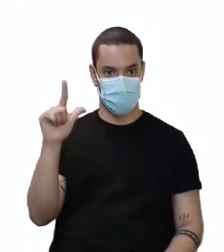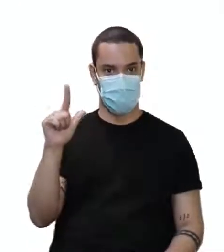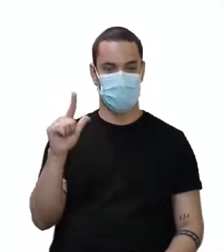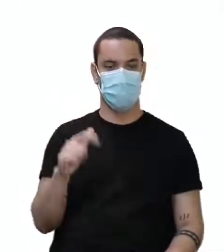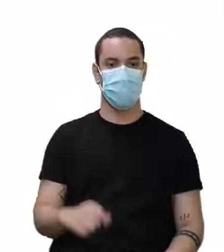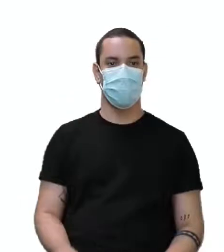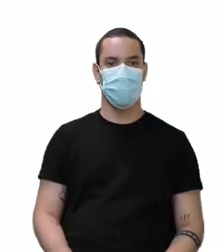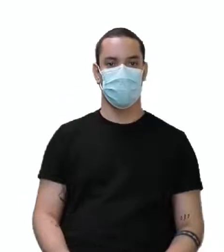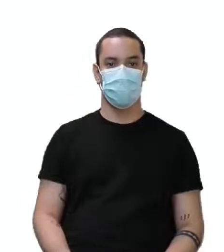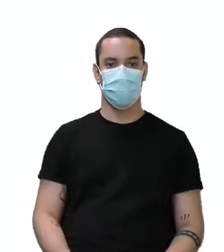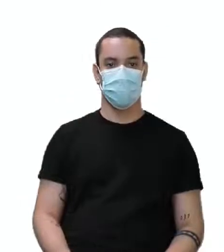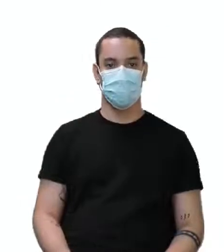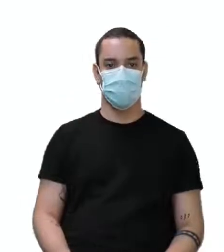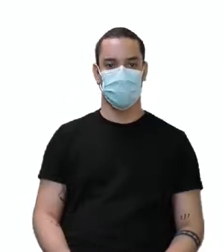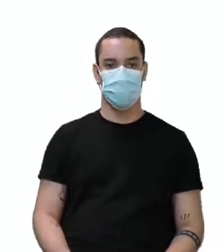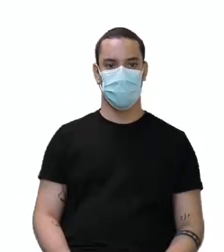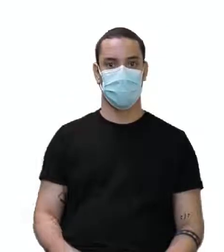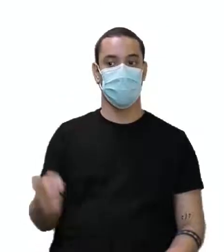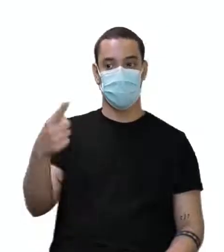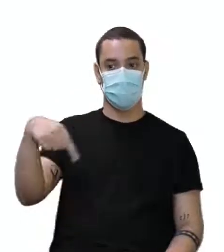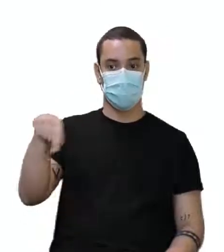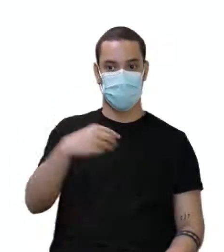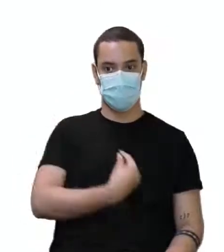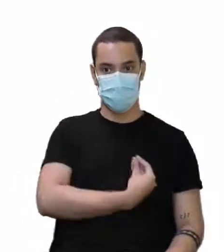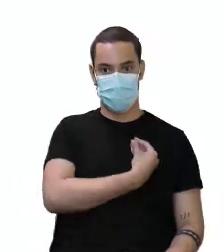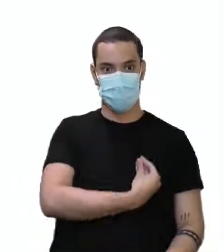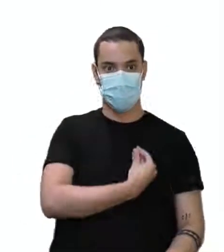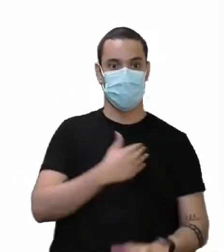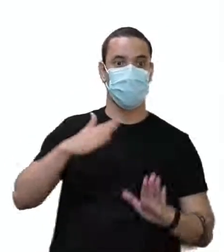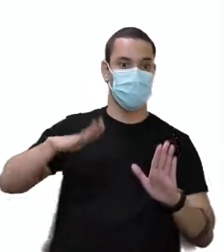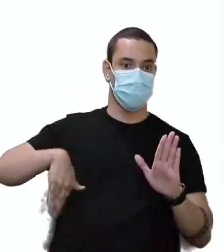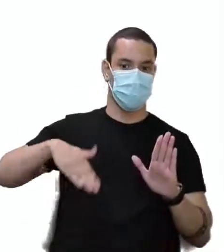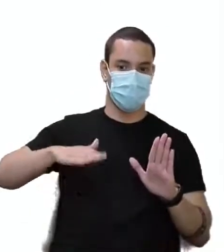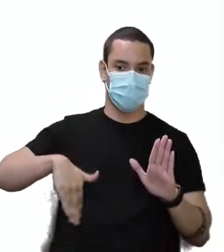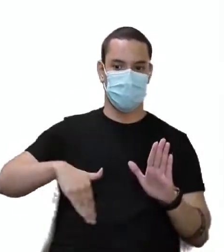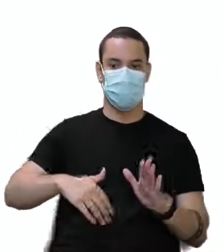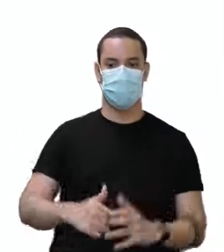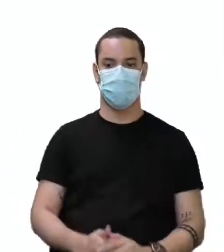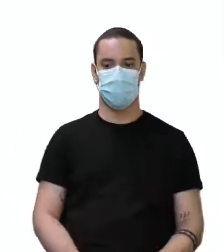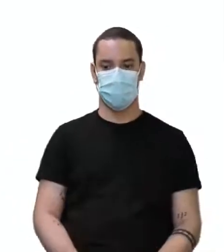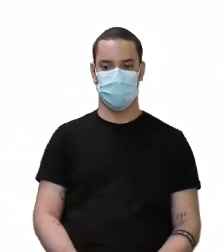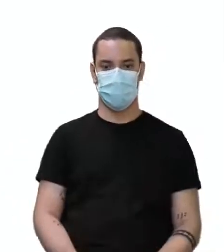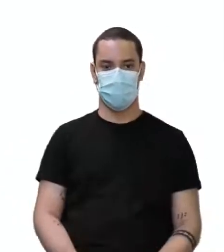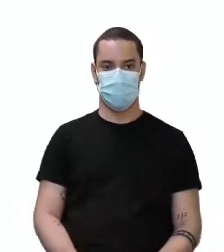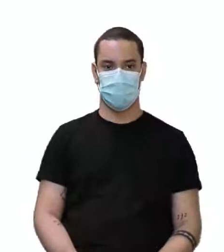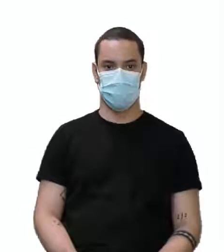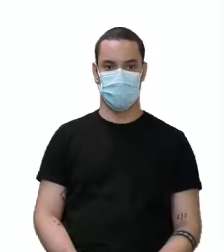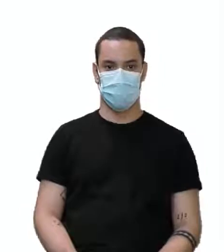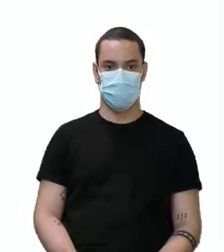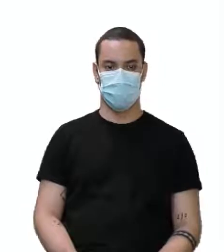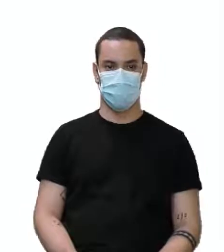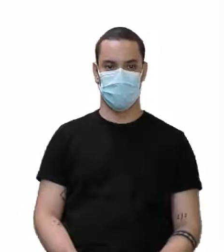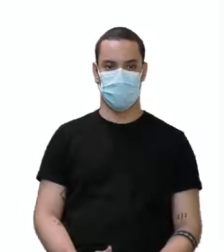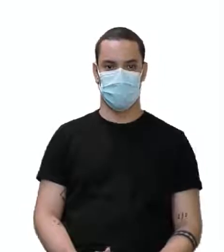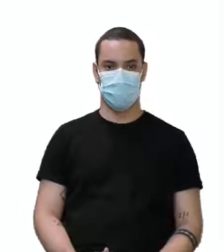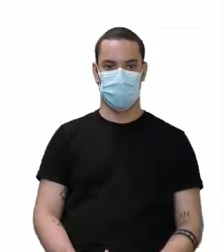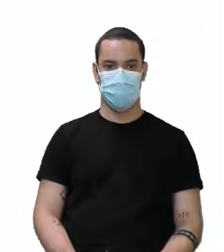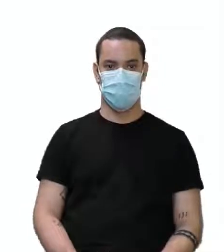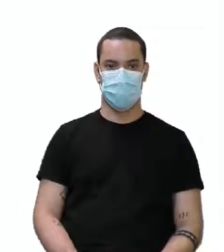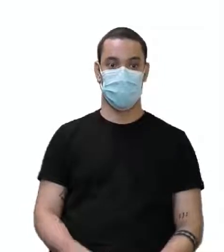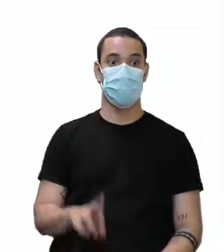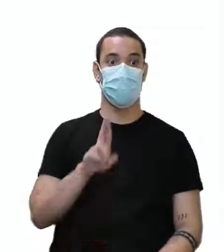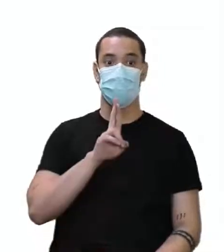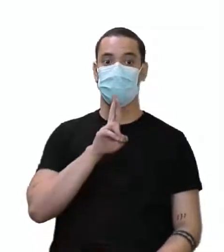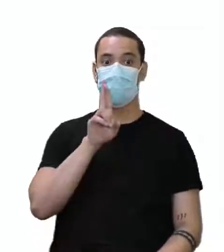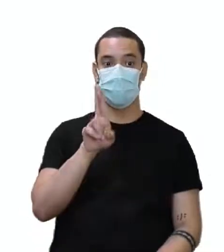Were they swimming? Eles estavam nadando? Were they swimming? E aí temos as respostas que são